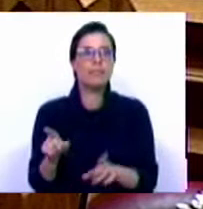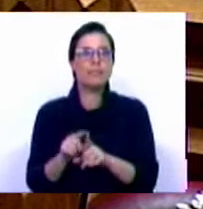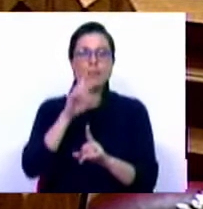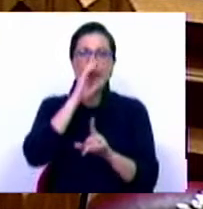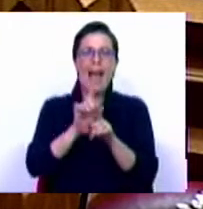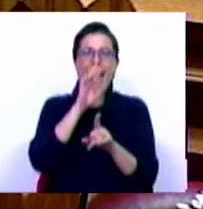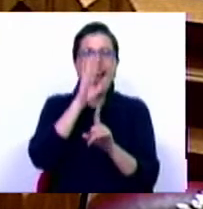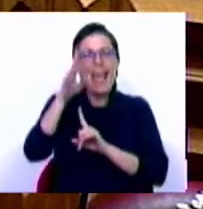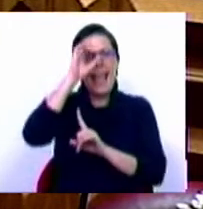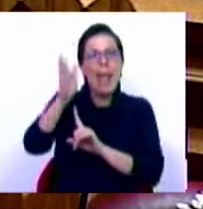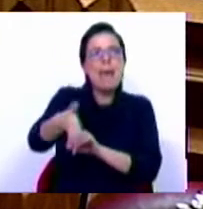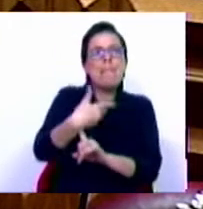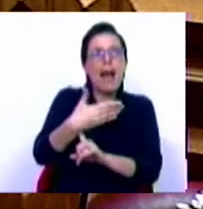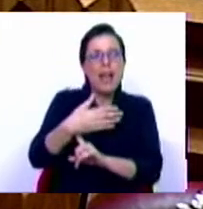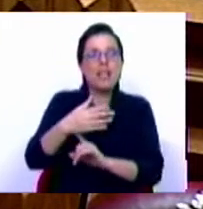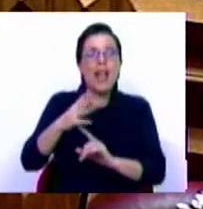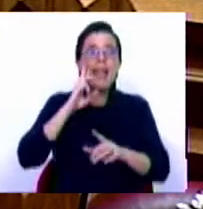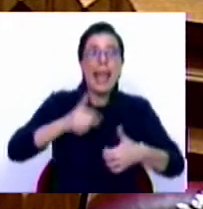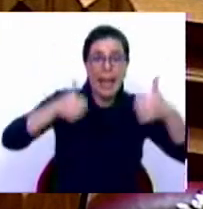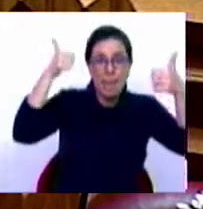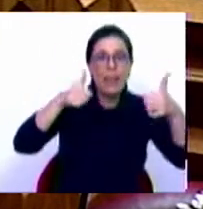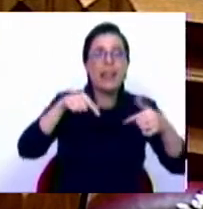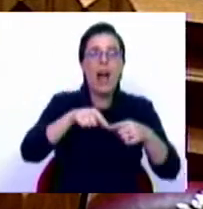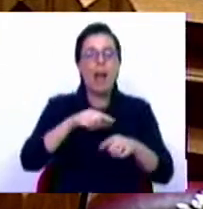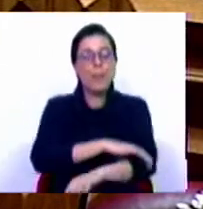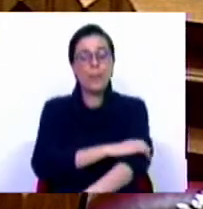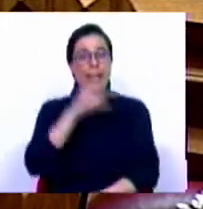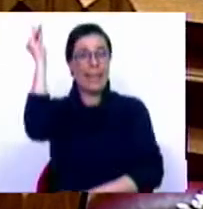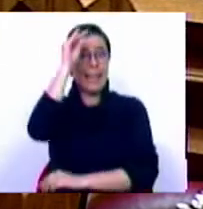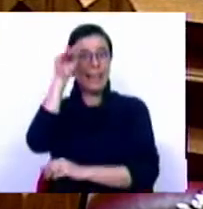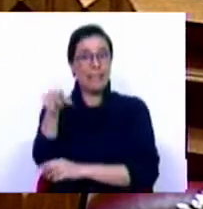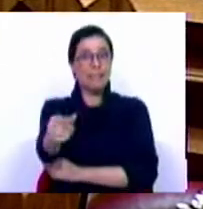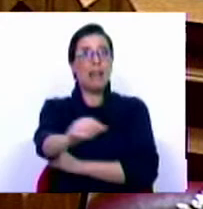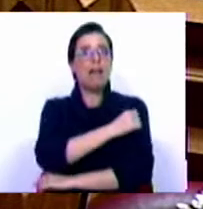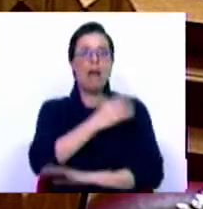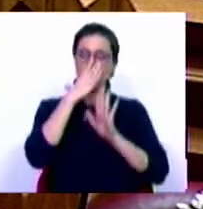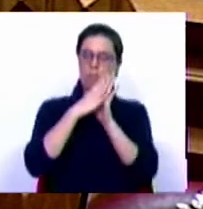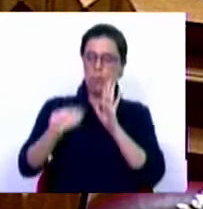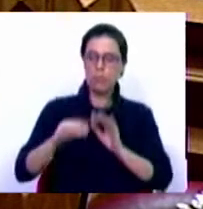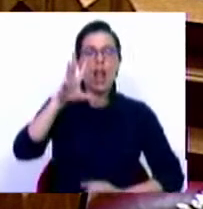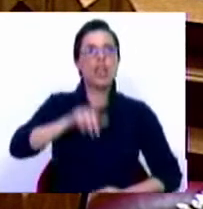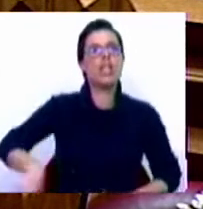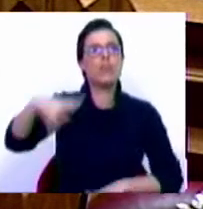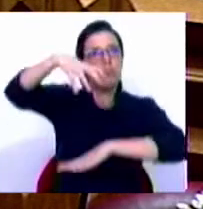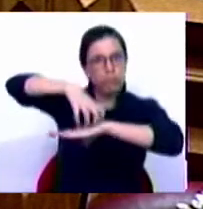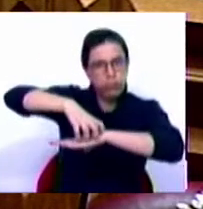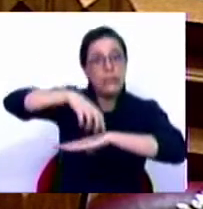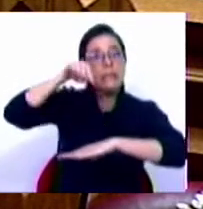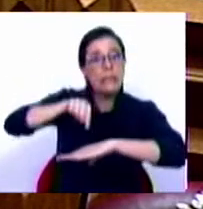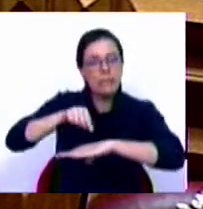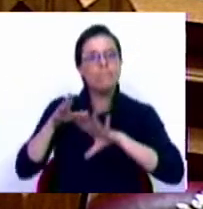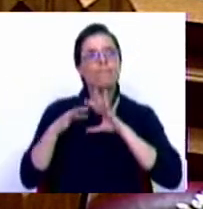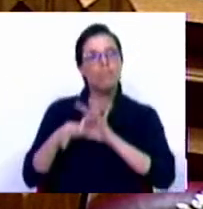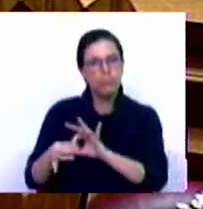Embaixada do Alentejo, no capital do país. A Casa do Alentejo é uma referência cultural da cidade de Lisboa, sendo um